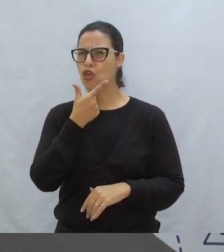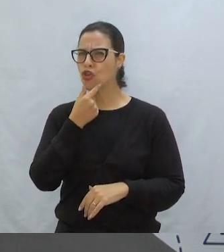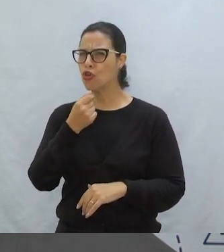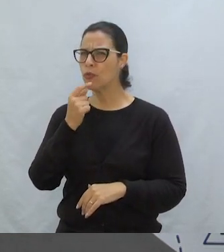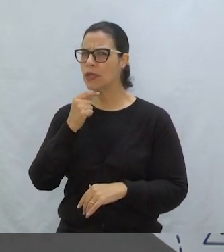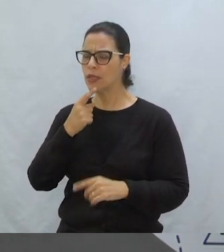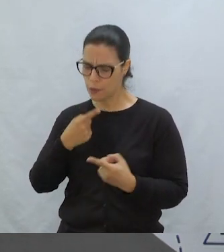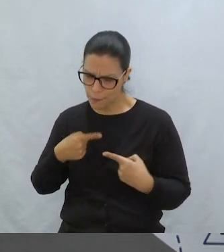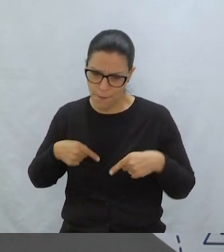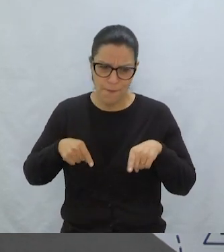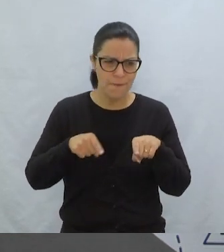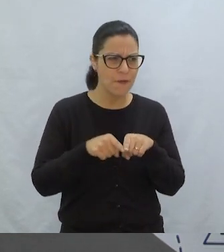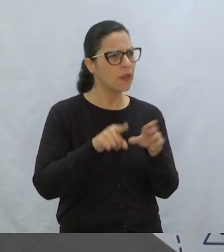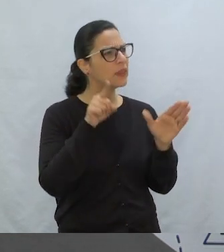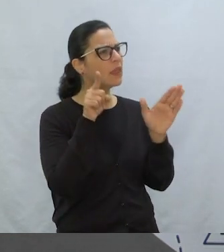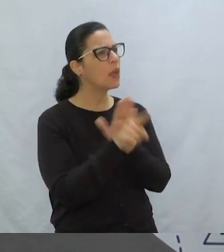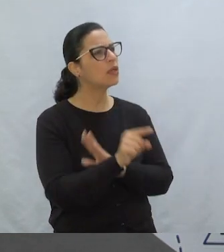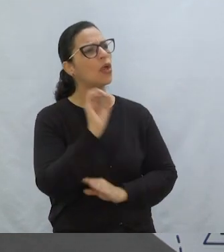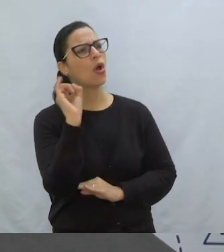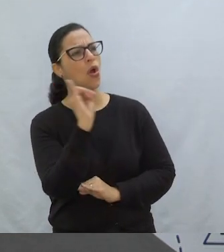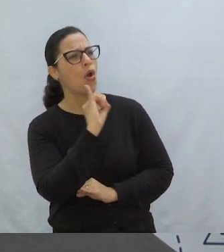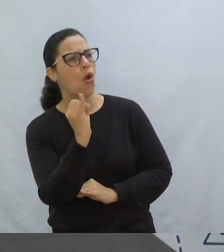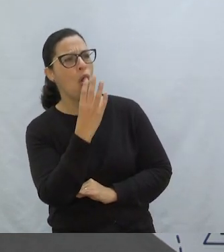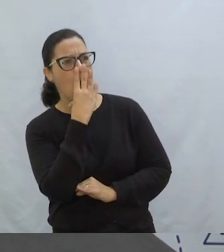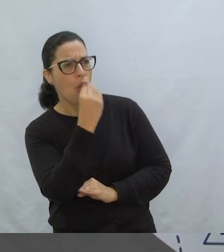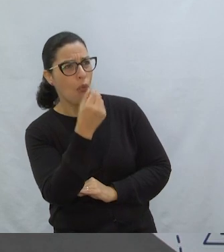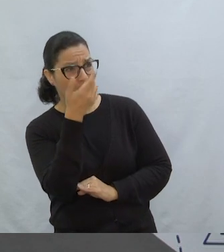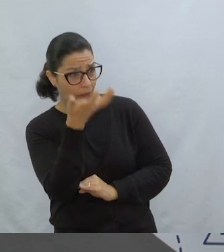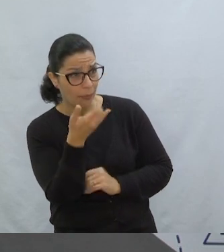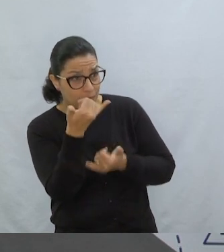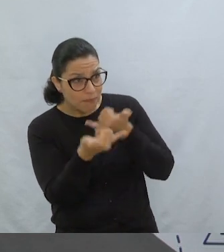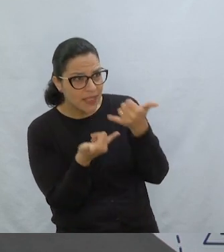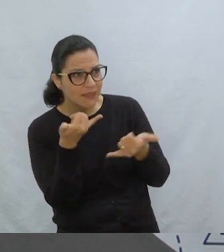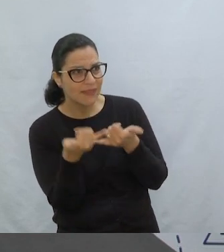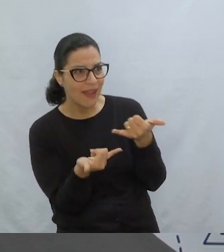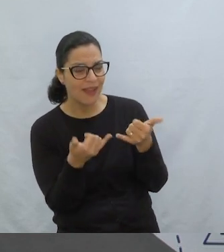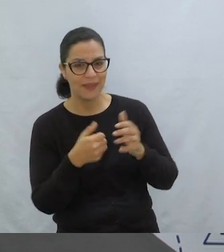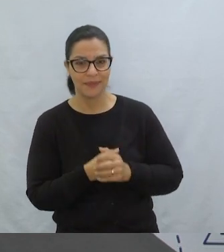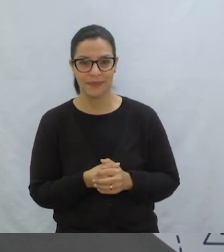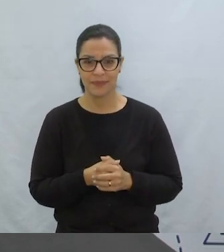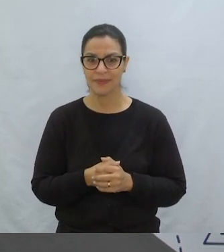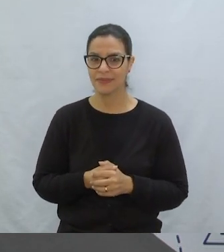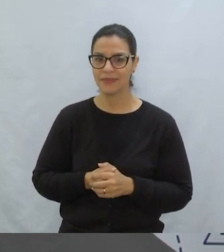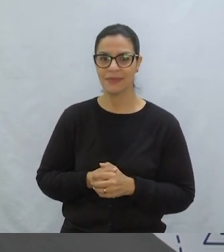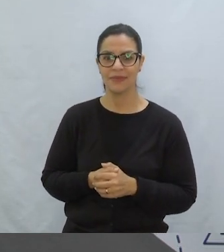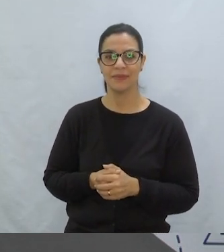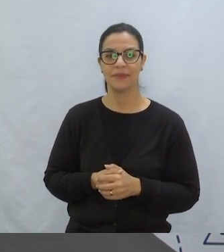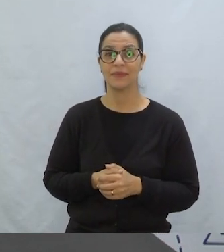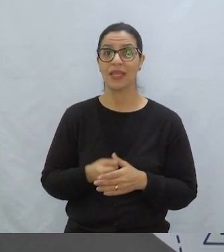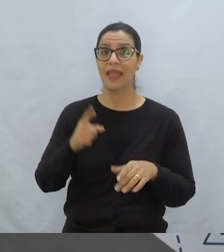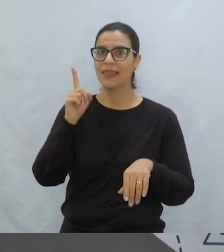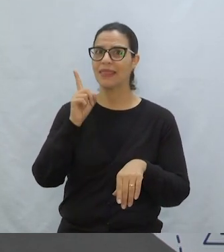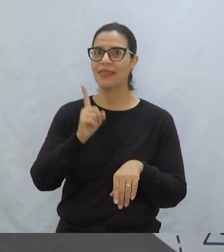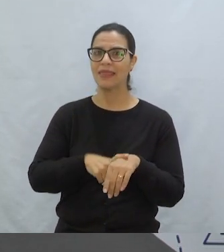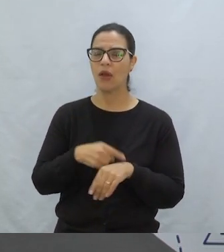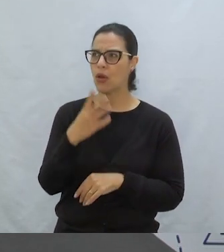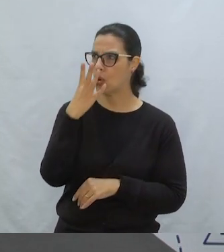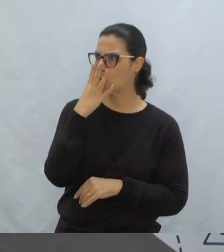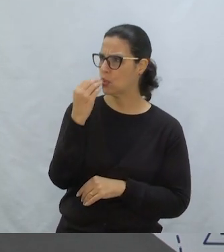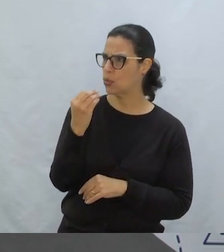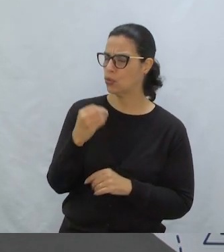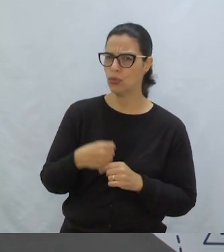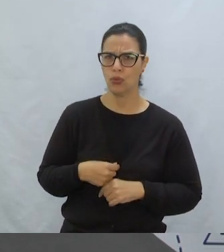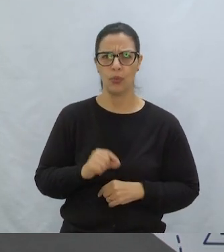menino resolve voltar E perguntar para o lobo Se ele queria brincar E a primeira